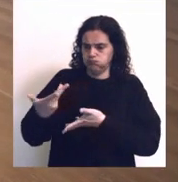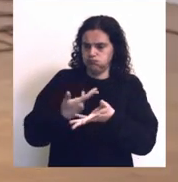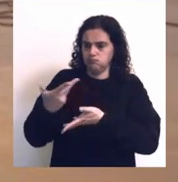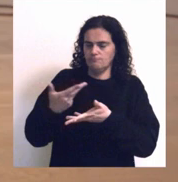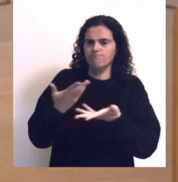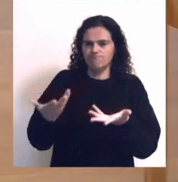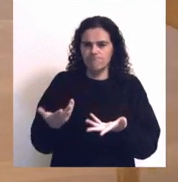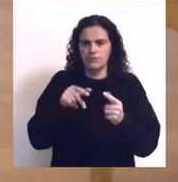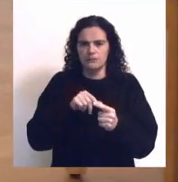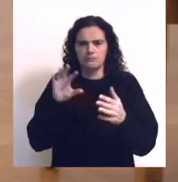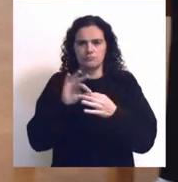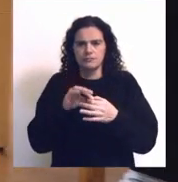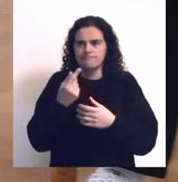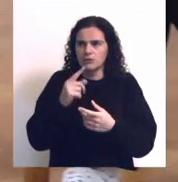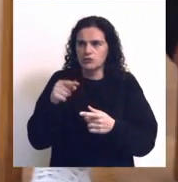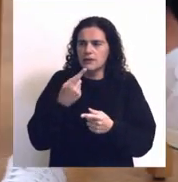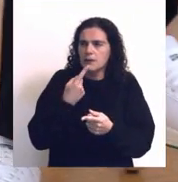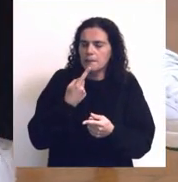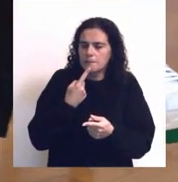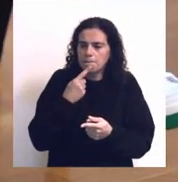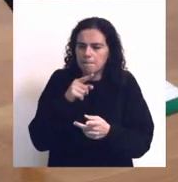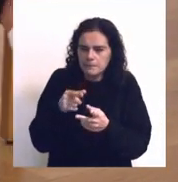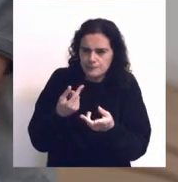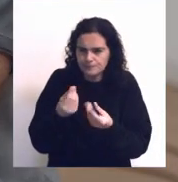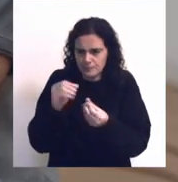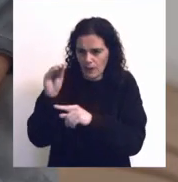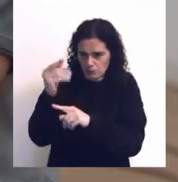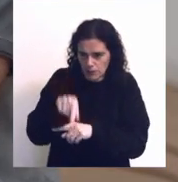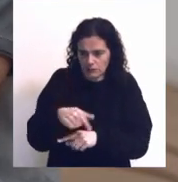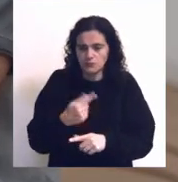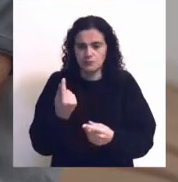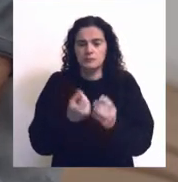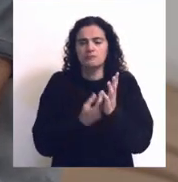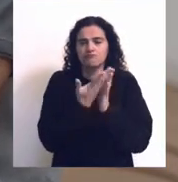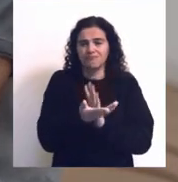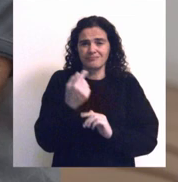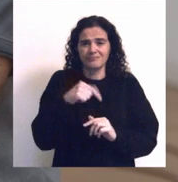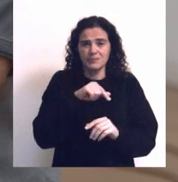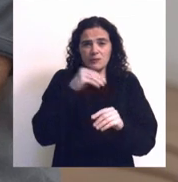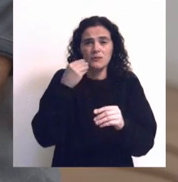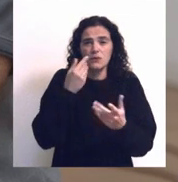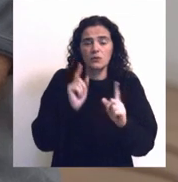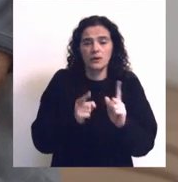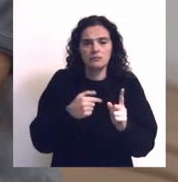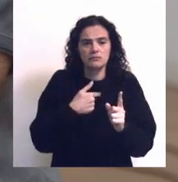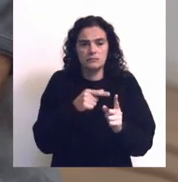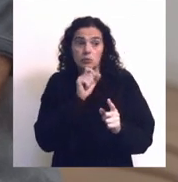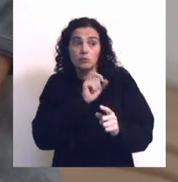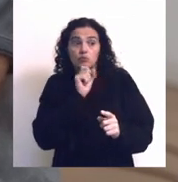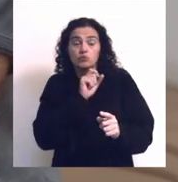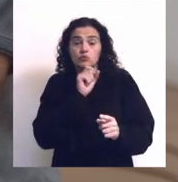perspectiva, nas leituras que optamos por fazer, muitas vezes estão na própria gênese do que